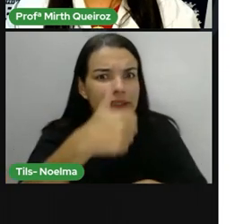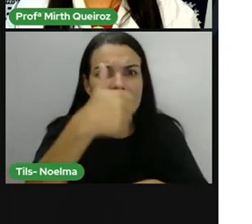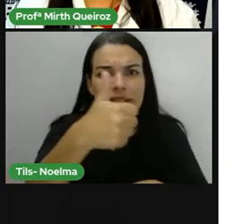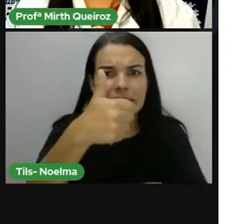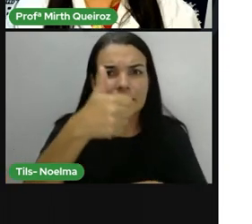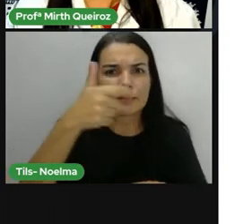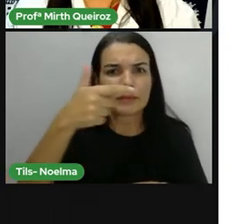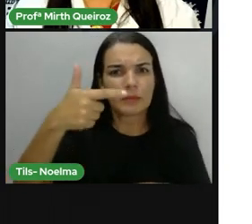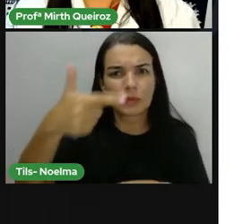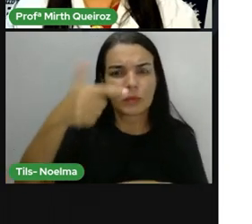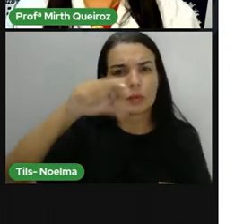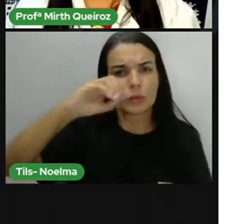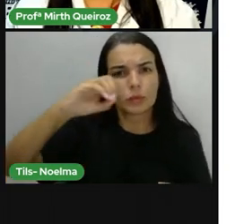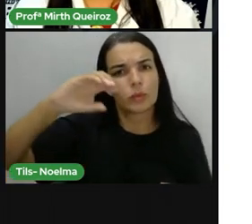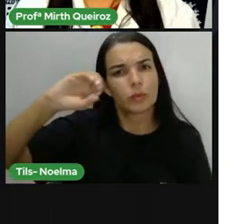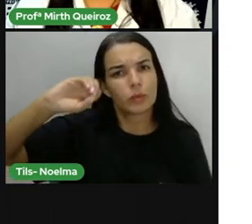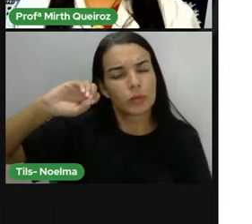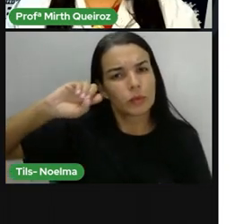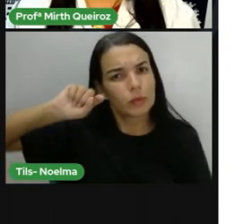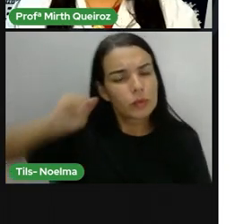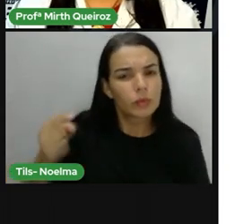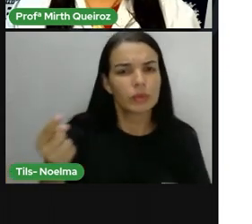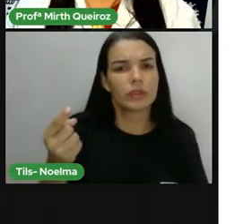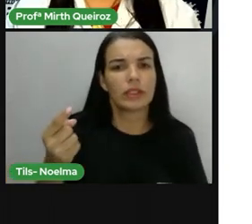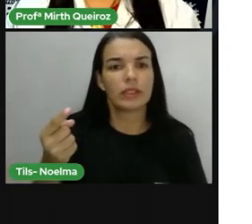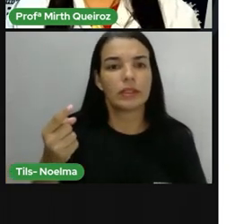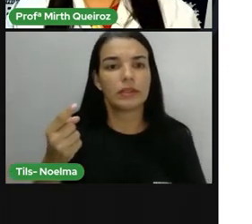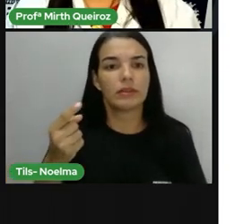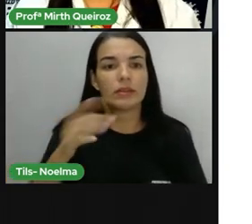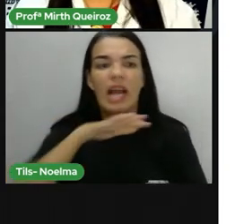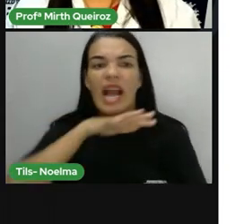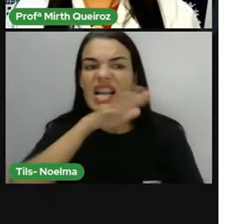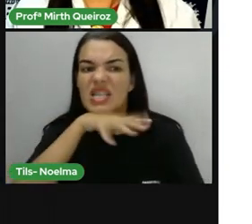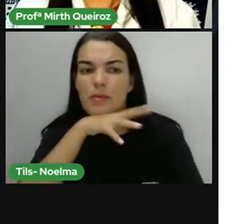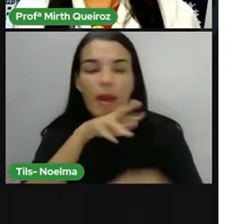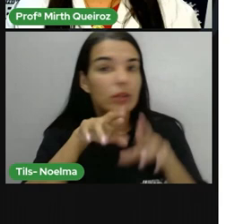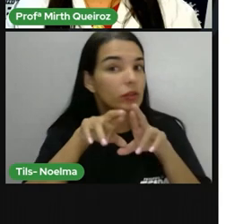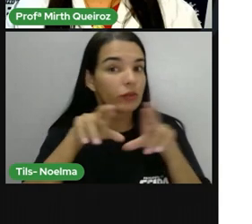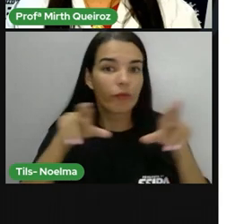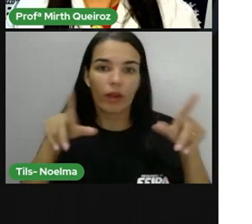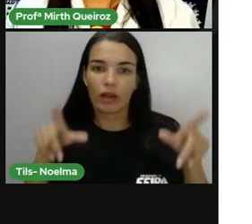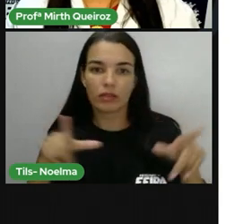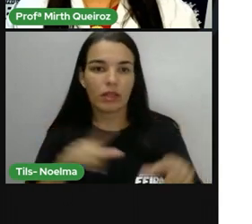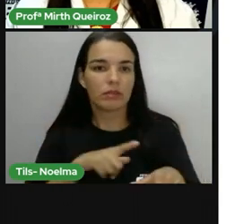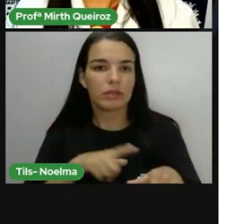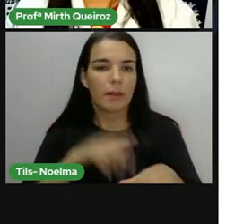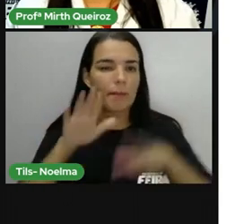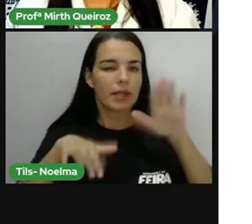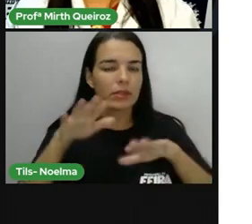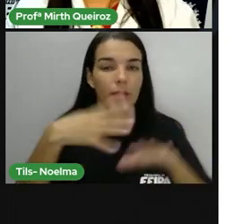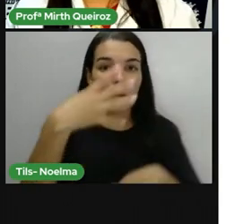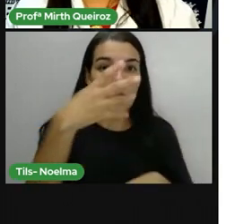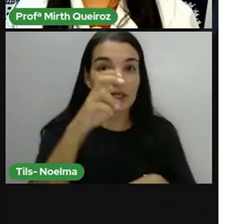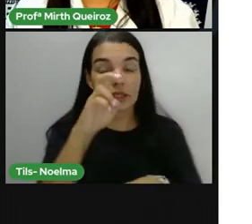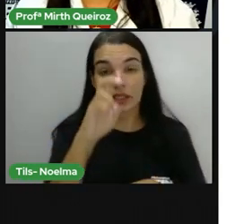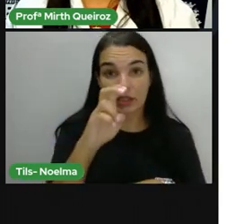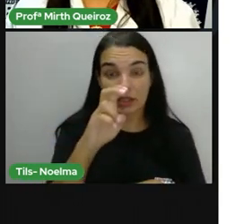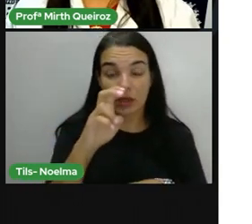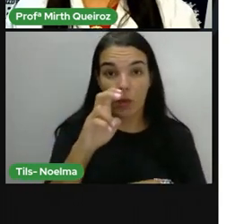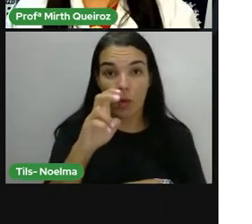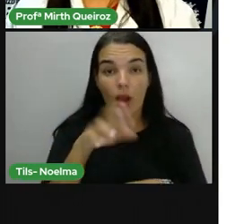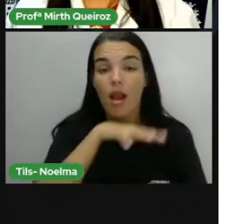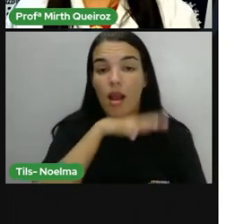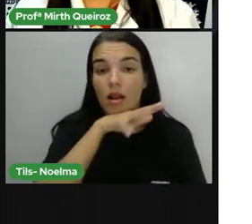caatinga, sendo algumas exclusivas desse bioma. Estima-se aí a existência de 45 espécies de anfíbios,